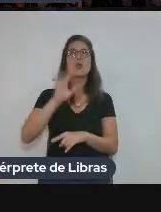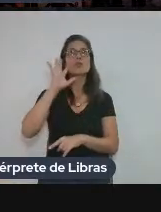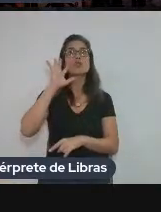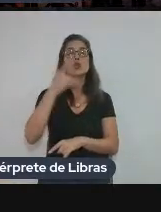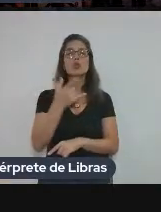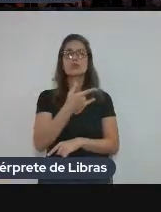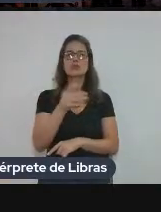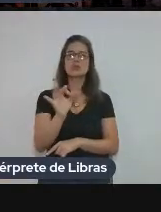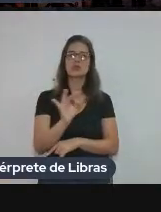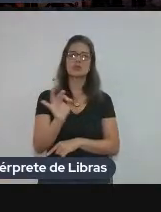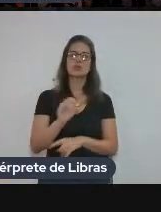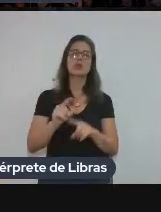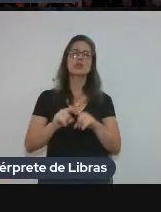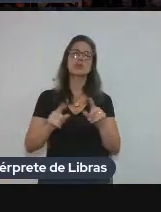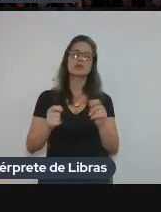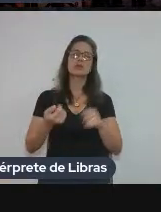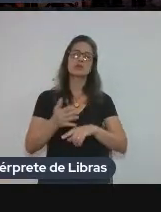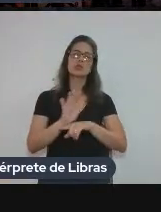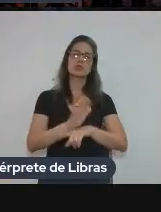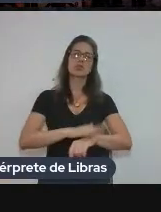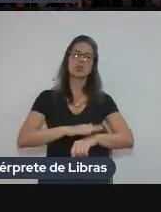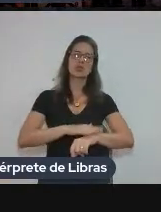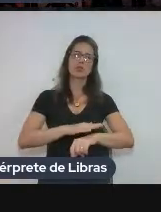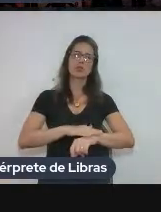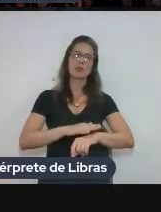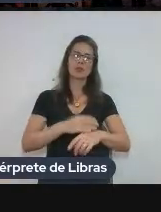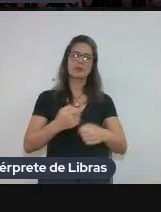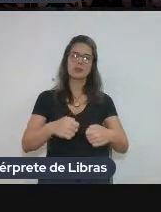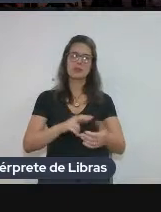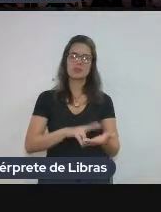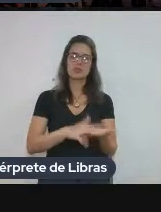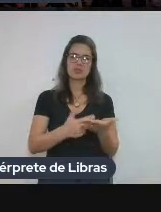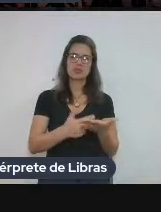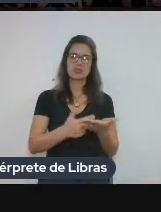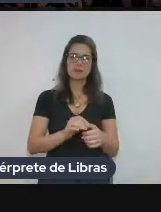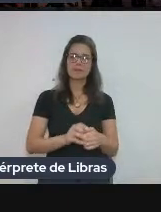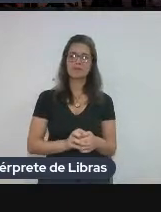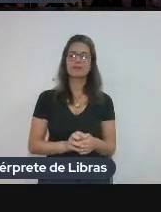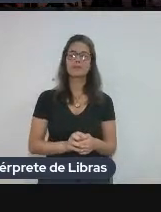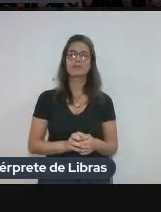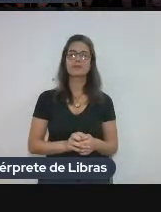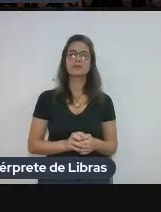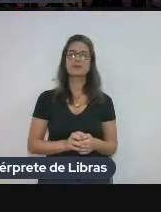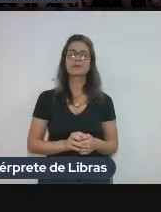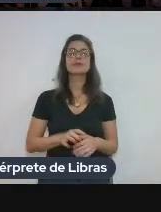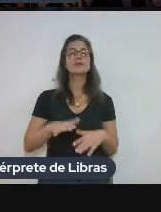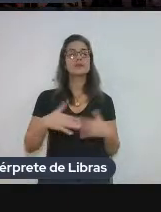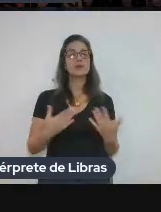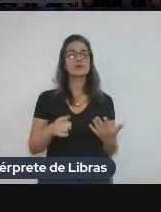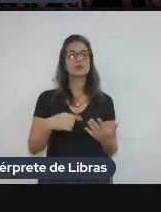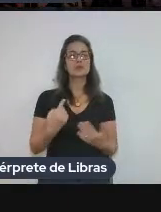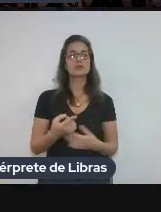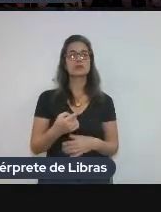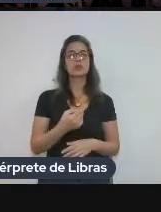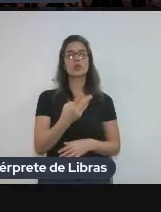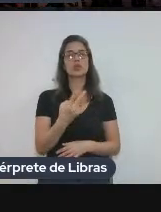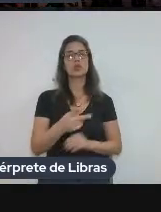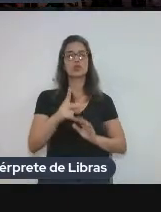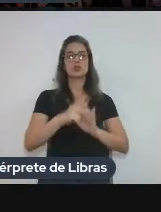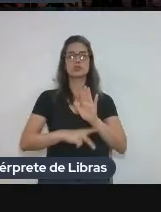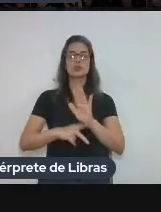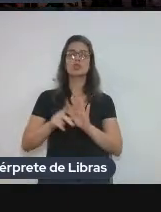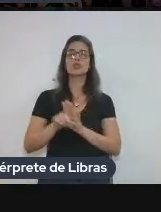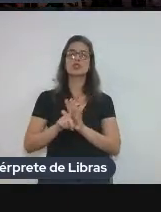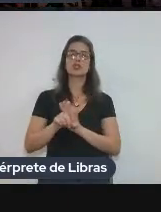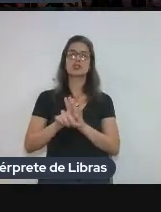o problema, mas pode ajudar ali naquele momento. E para fazer isso, a gente juntou dois projetos de pesquisa,